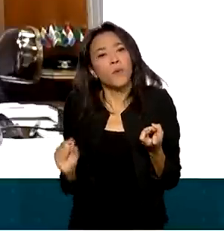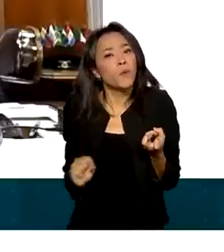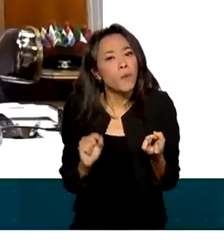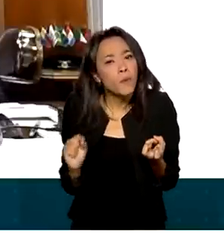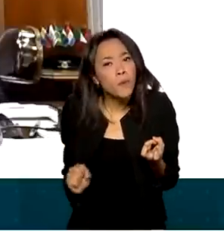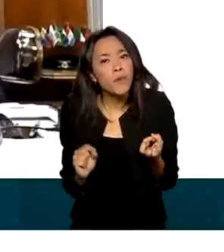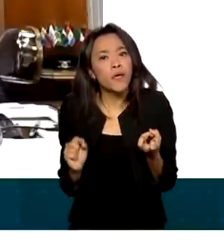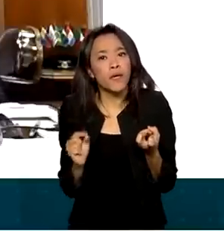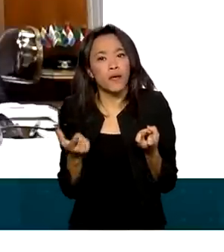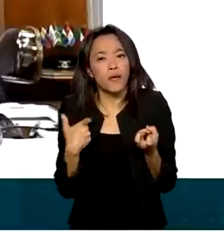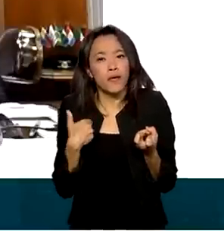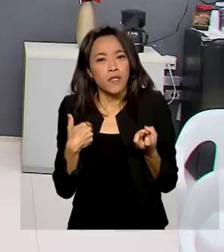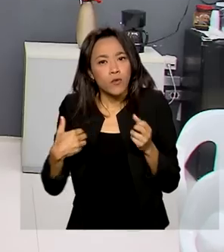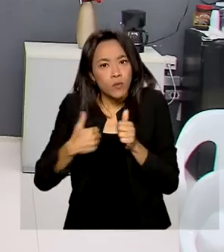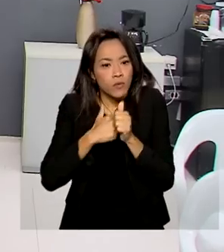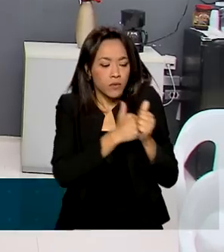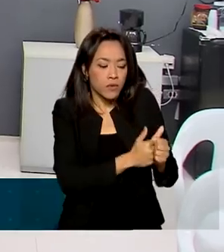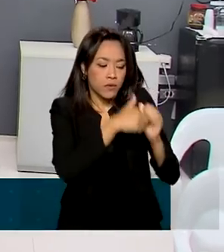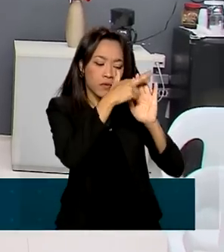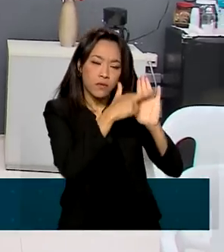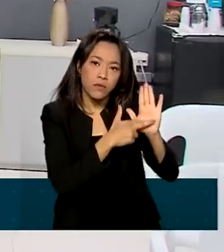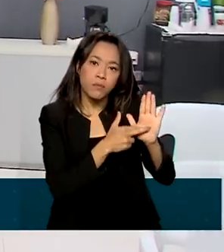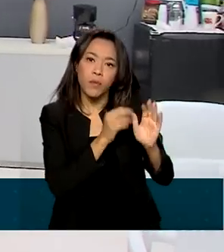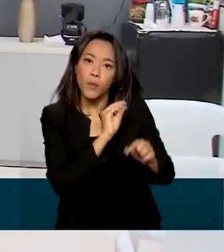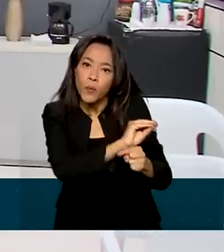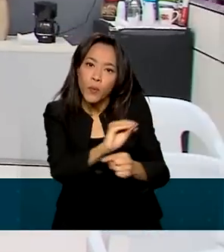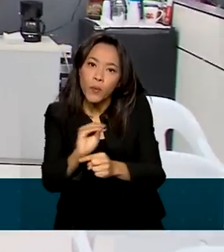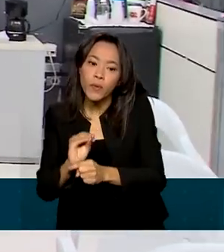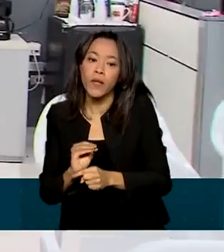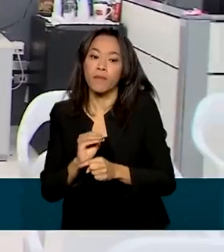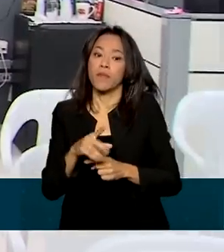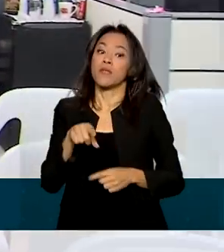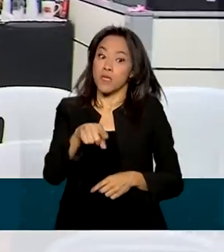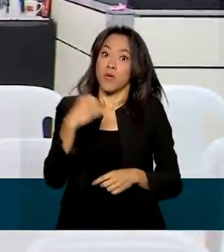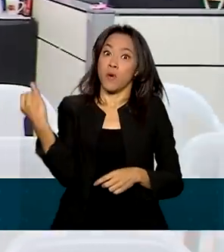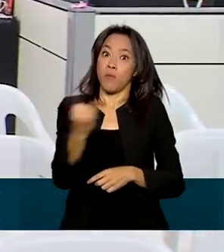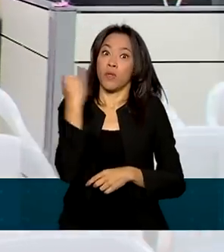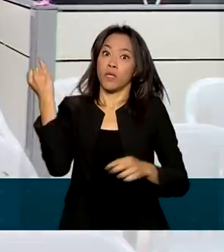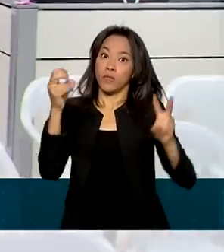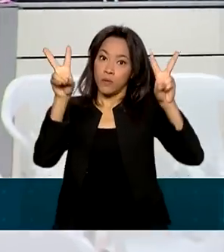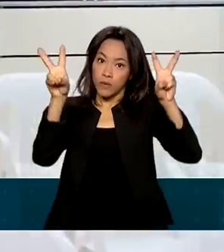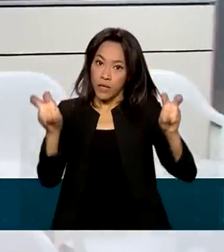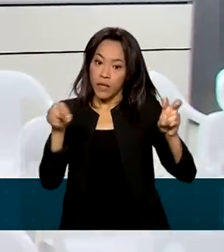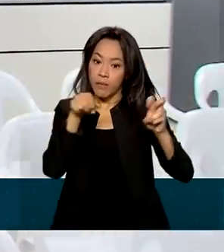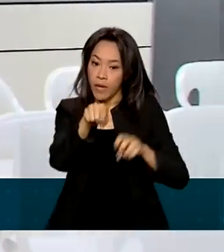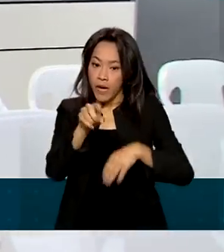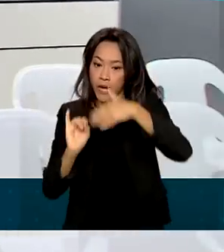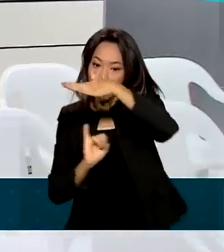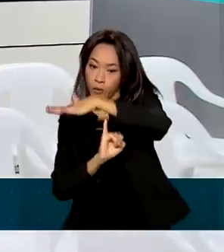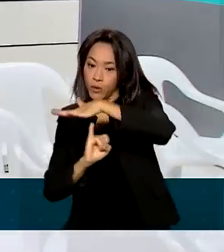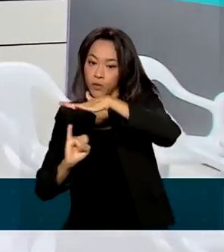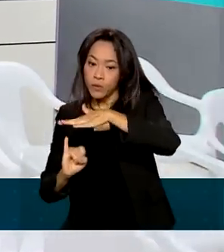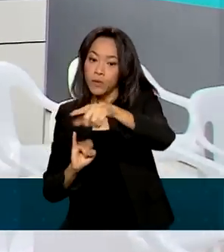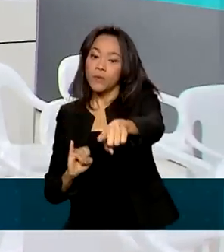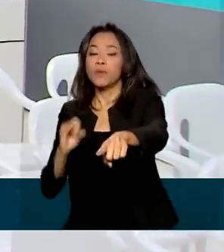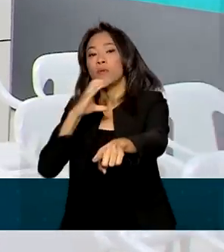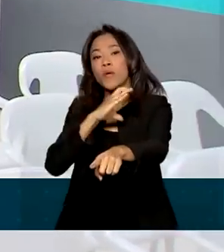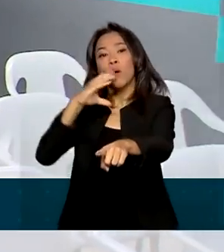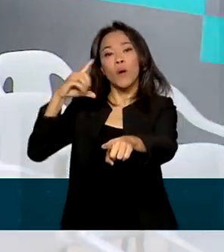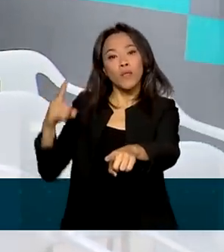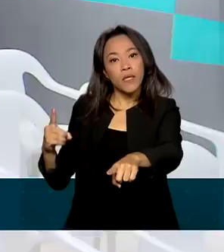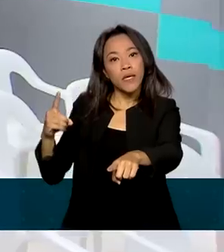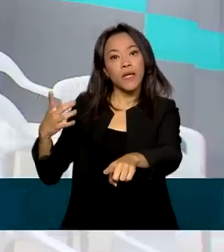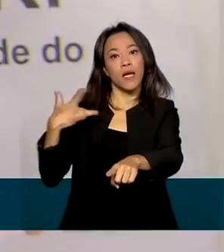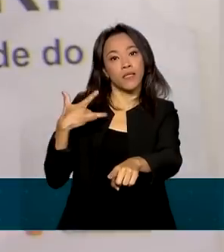pari-passo com o marco regulatório. Ciente da importância do tema, o Instituto, que coordena todo o atendimento de saúde pública